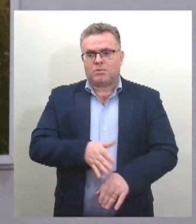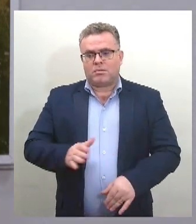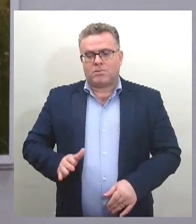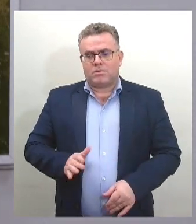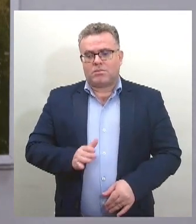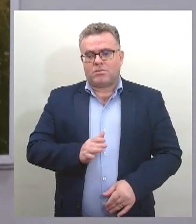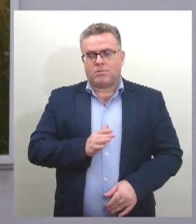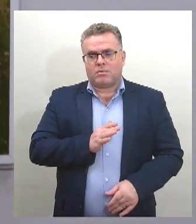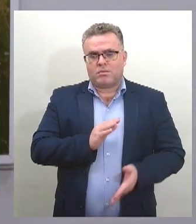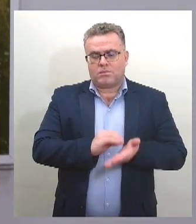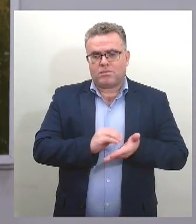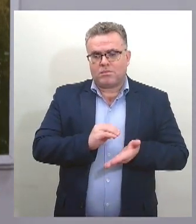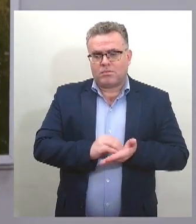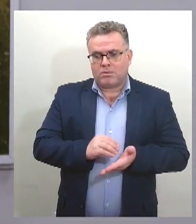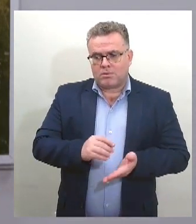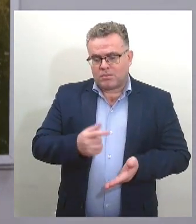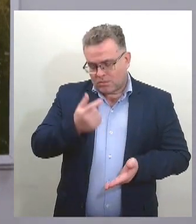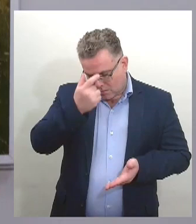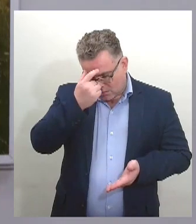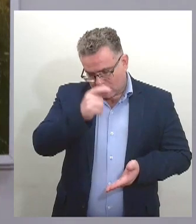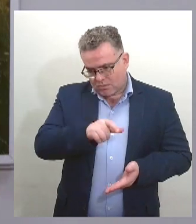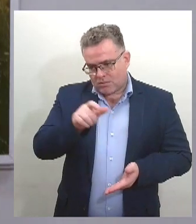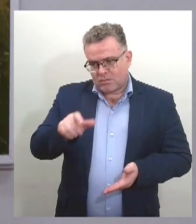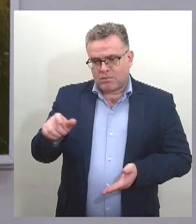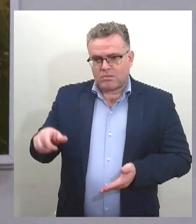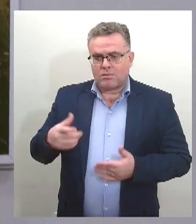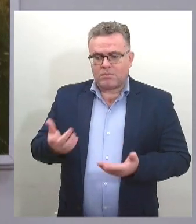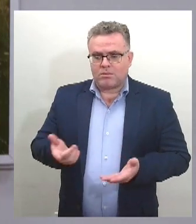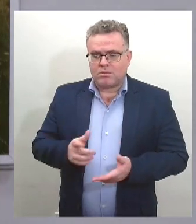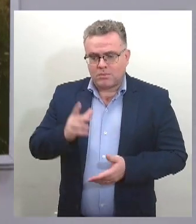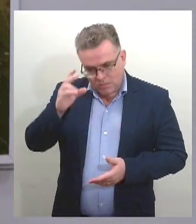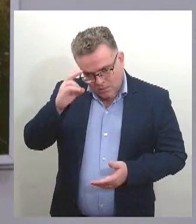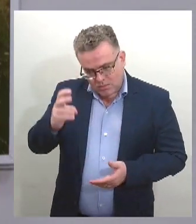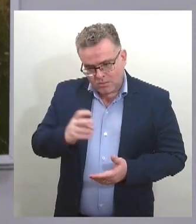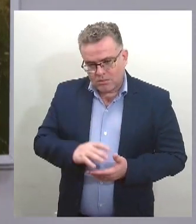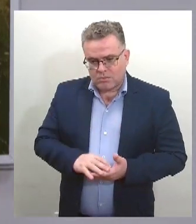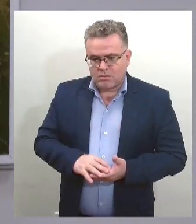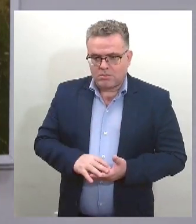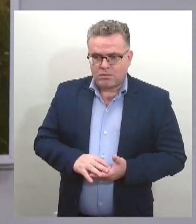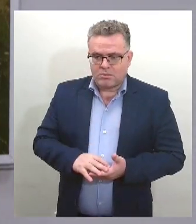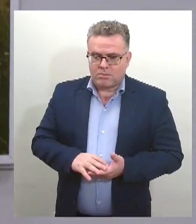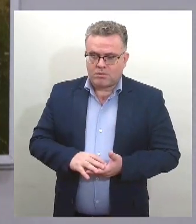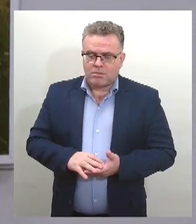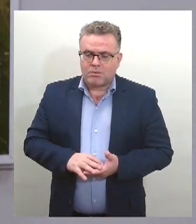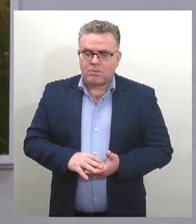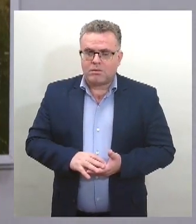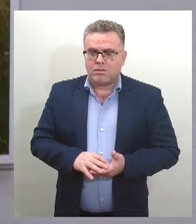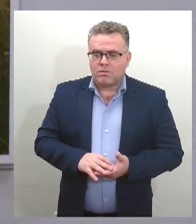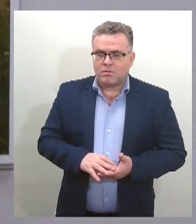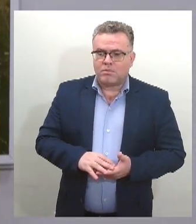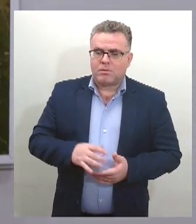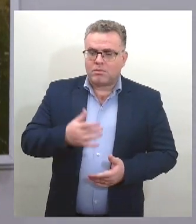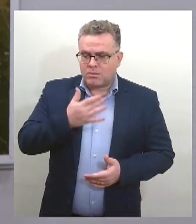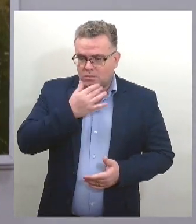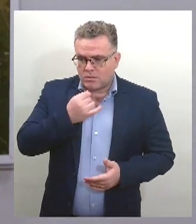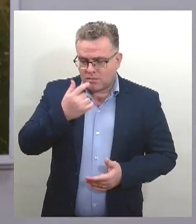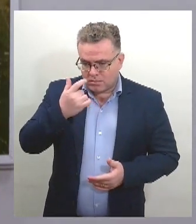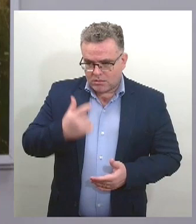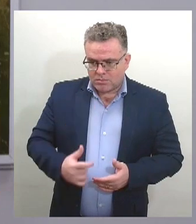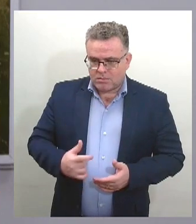Eu sinto pena deles, porque eu, na condição de homem afrodescendente,